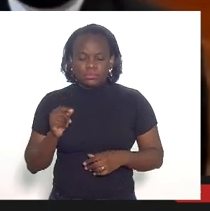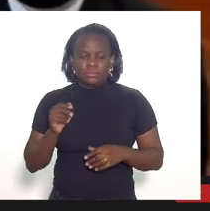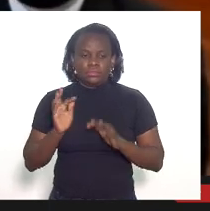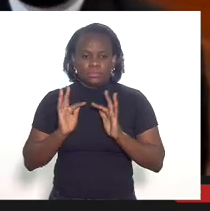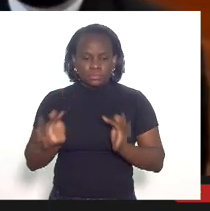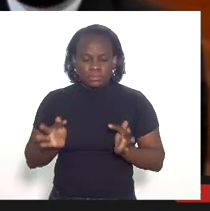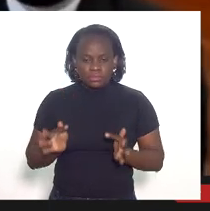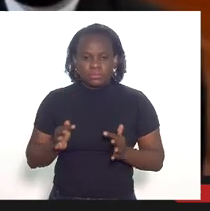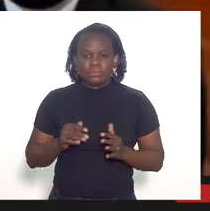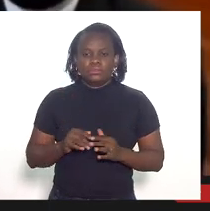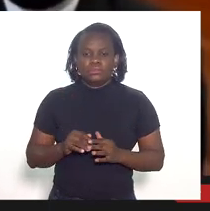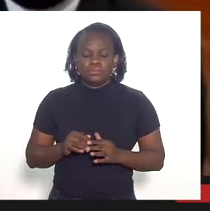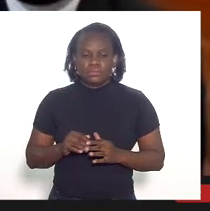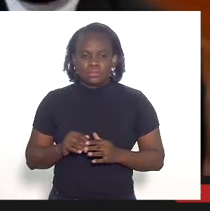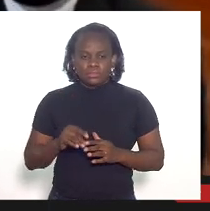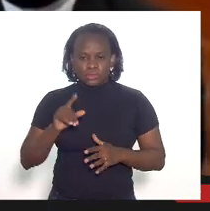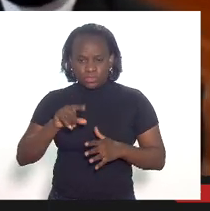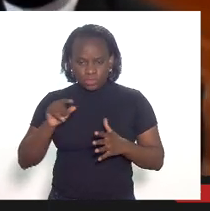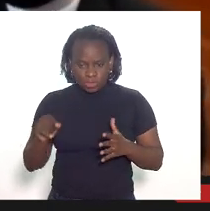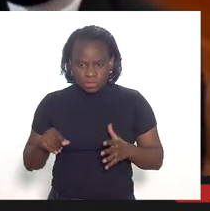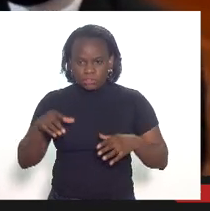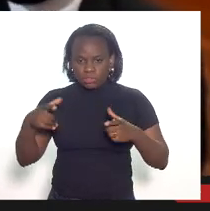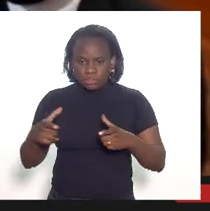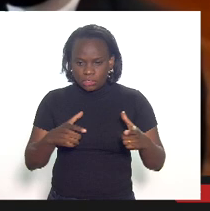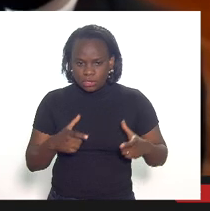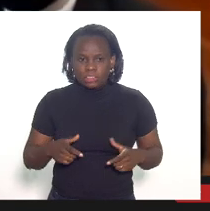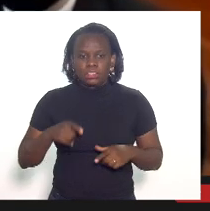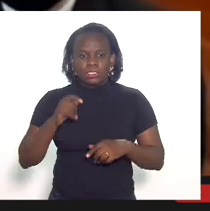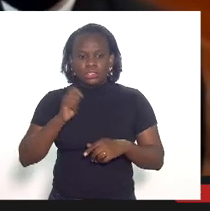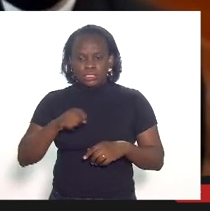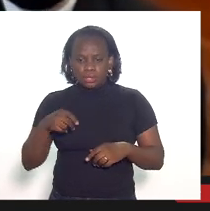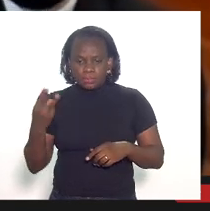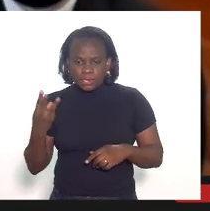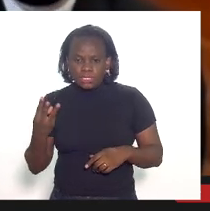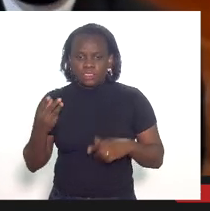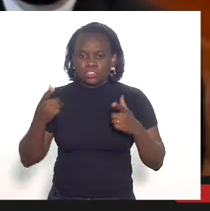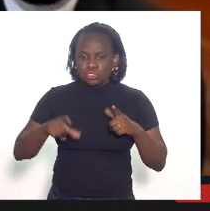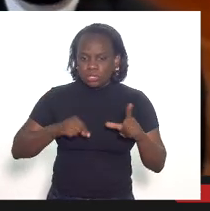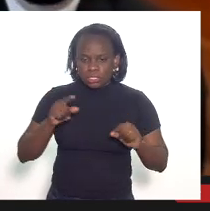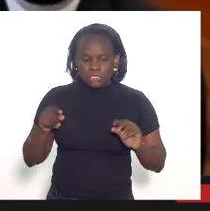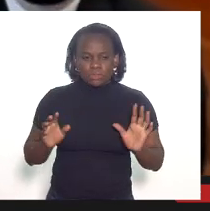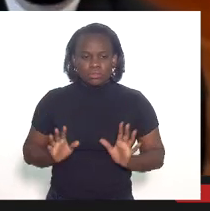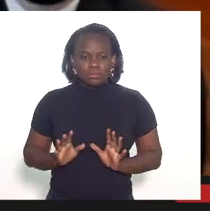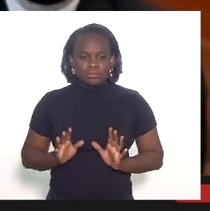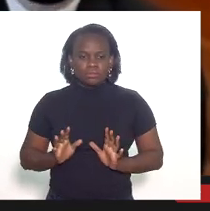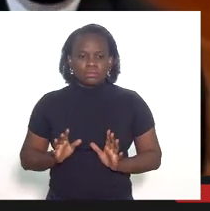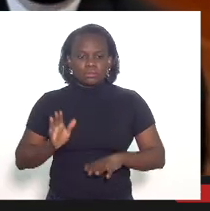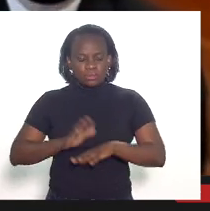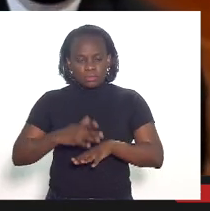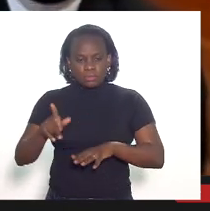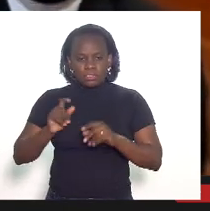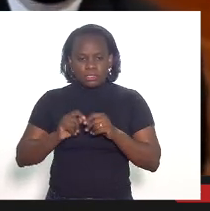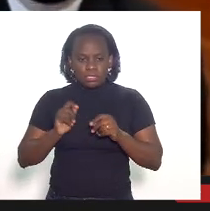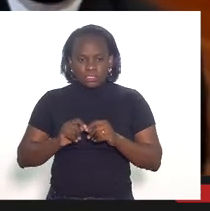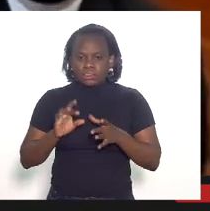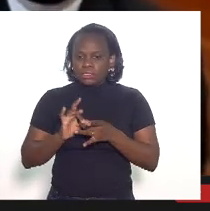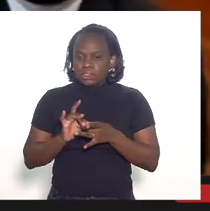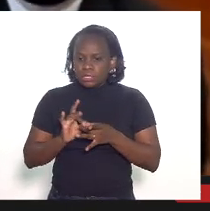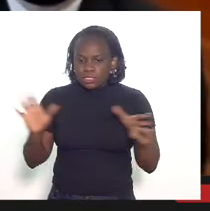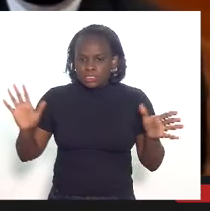rubricas ela escolheu os campos ela escolheu os trimestres ela vai fazer de forma